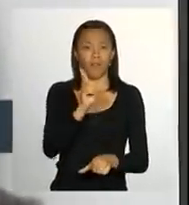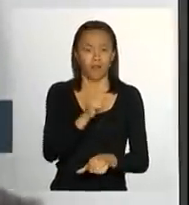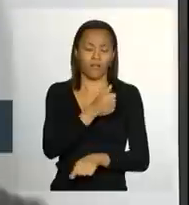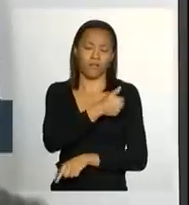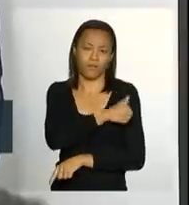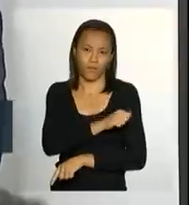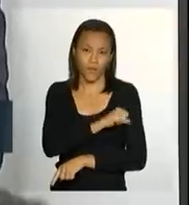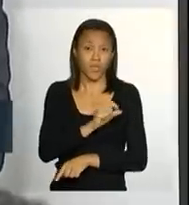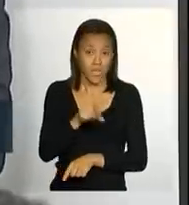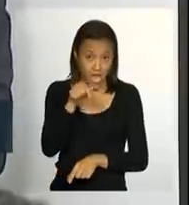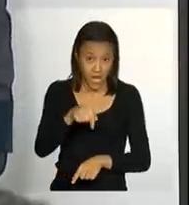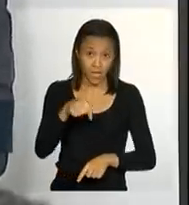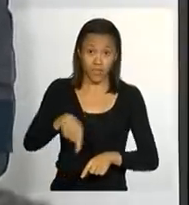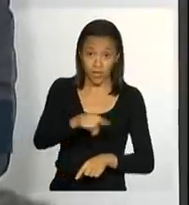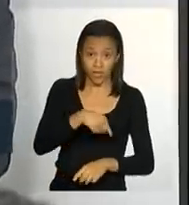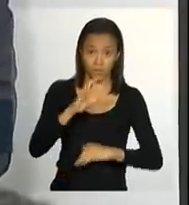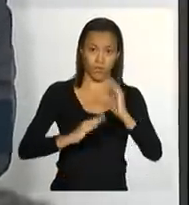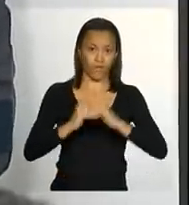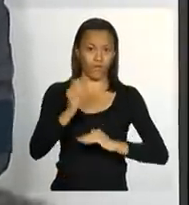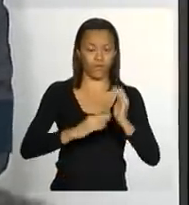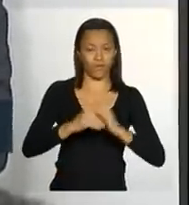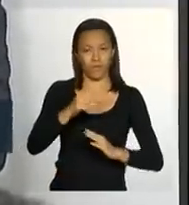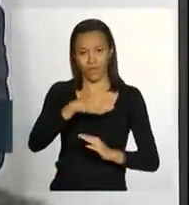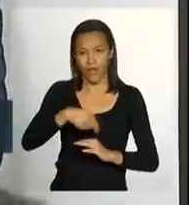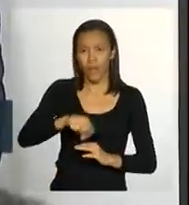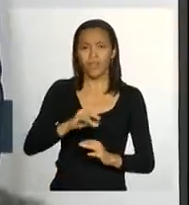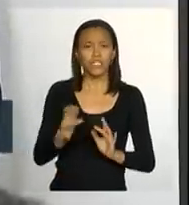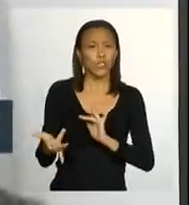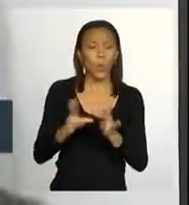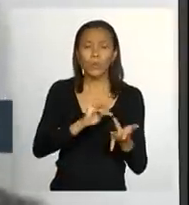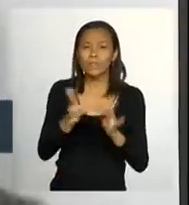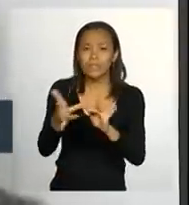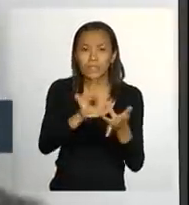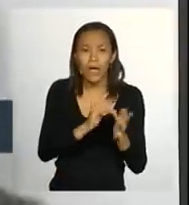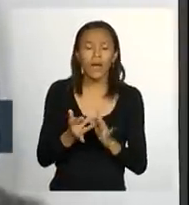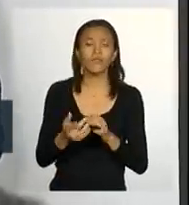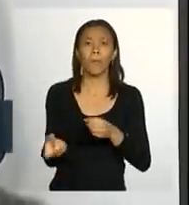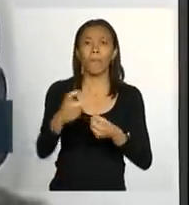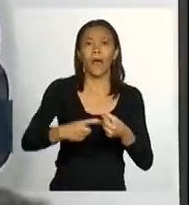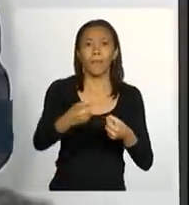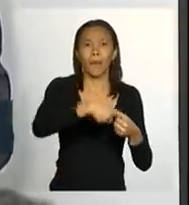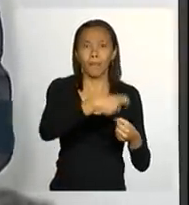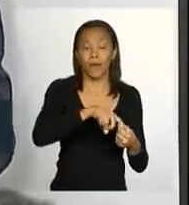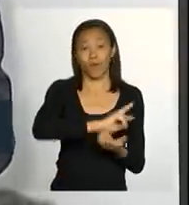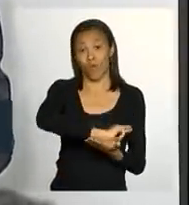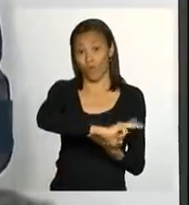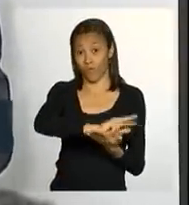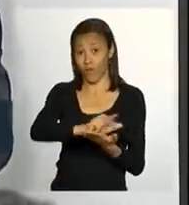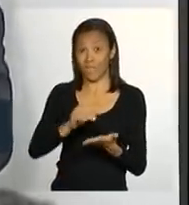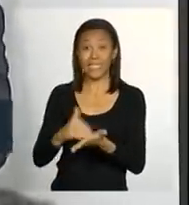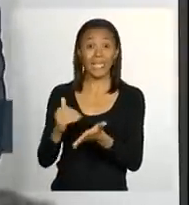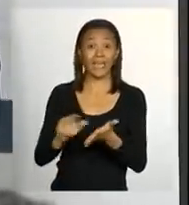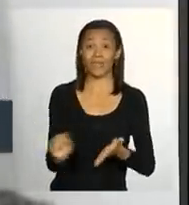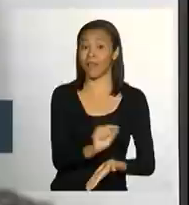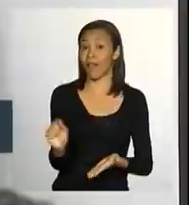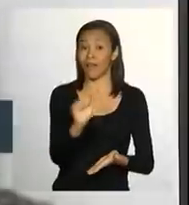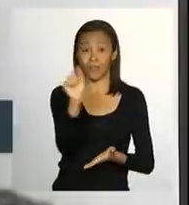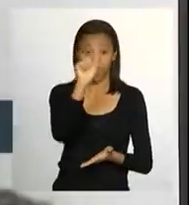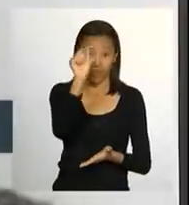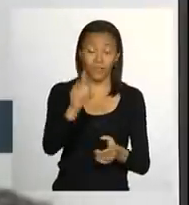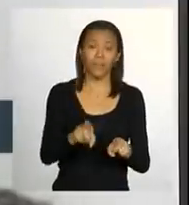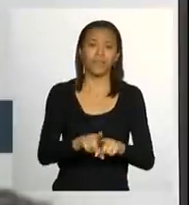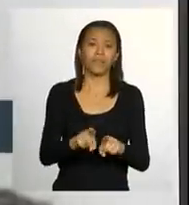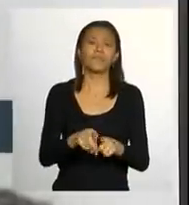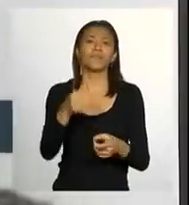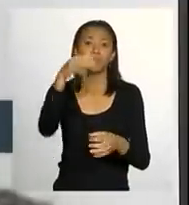profissionais vão começar a trabalhar de forma articulada e integrada com as Forças de Defesa Civil do Estado do Rio